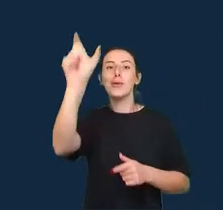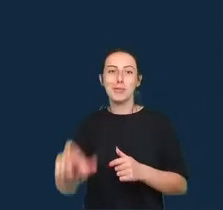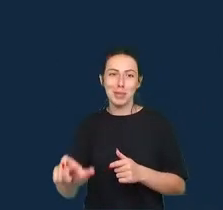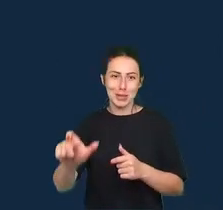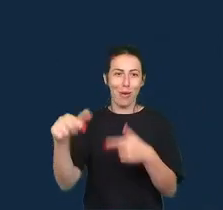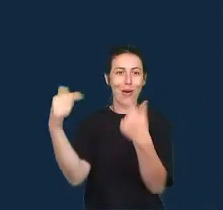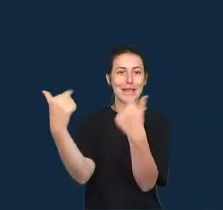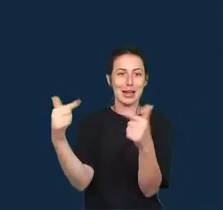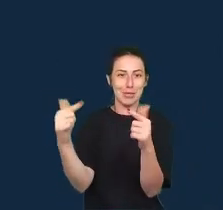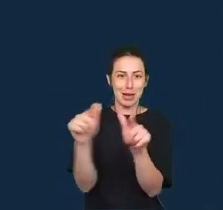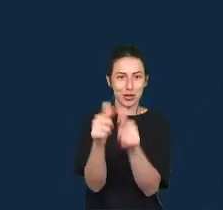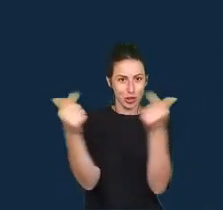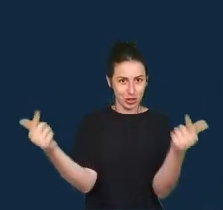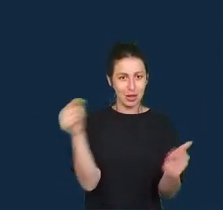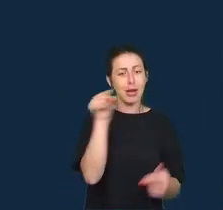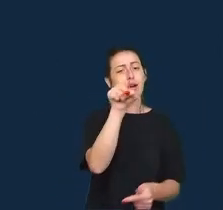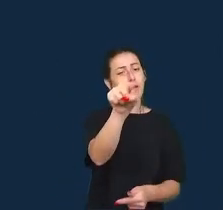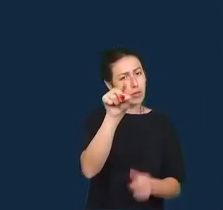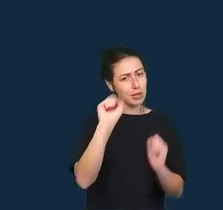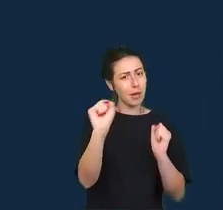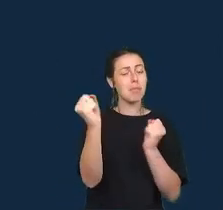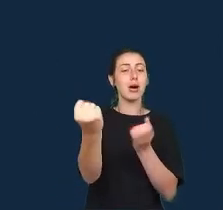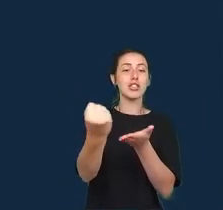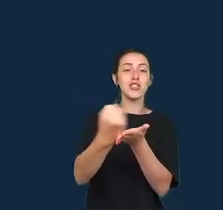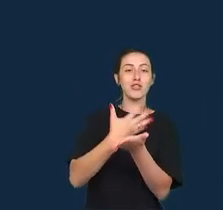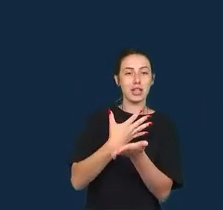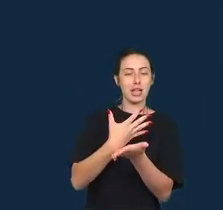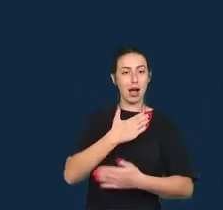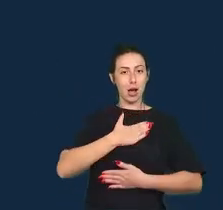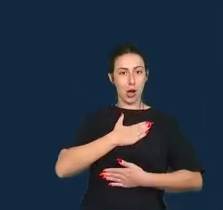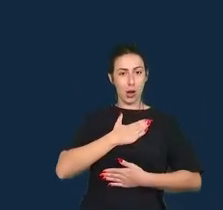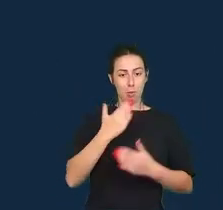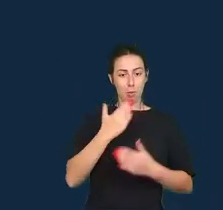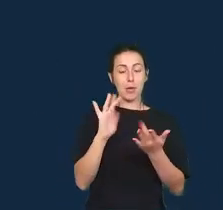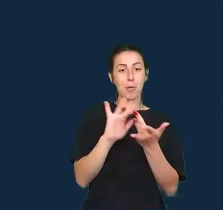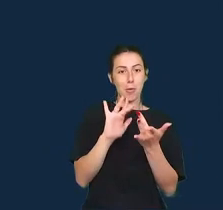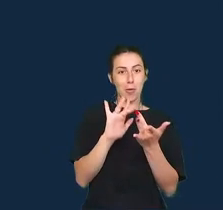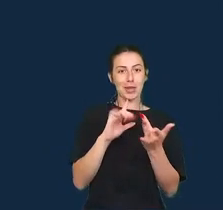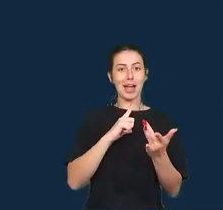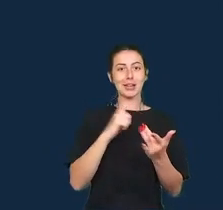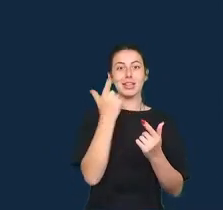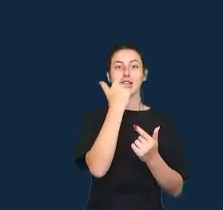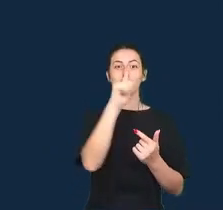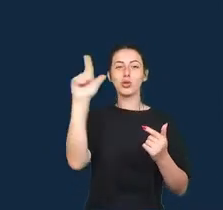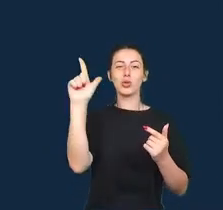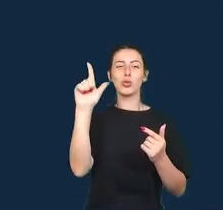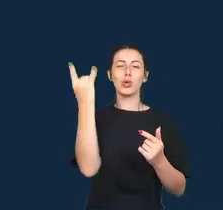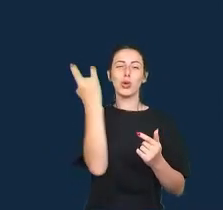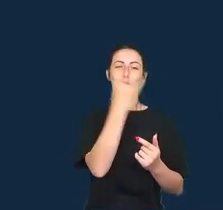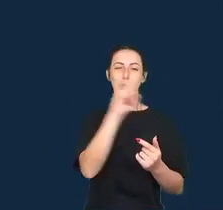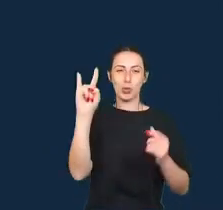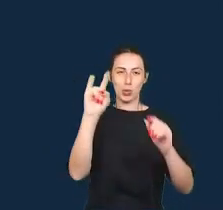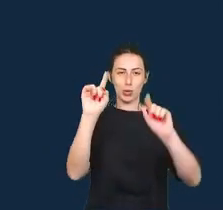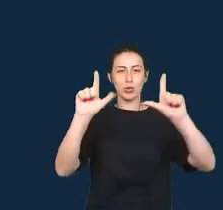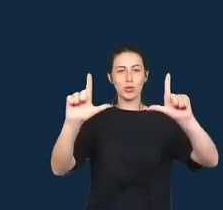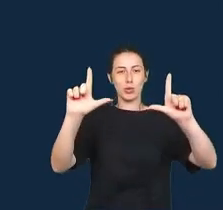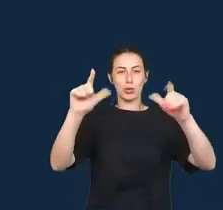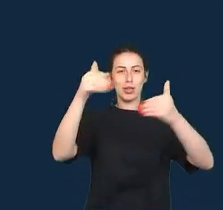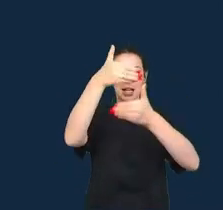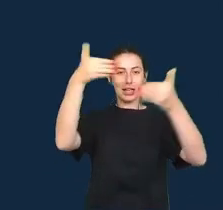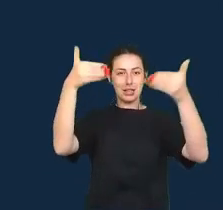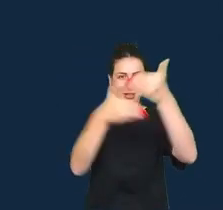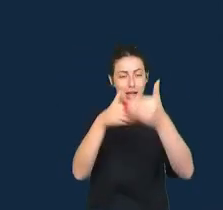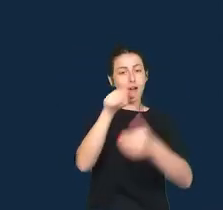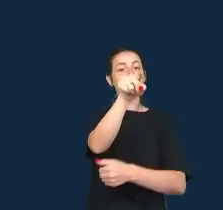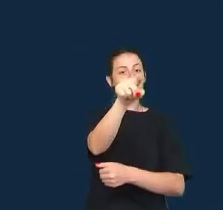Então, por favor, meu contato estará no último slide e vocês podem entrar em contato. E, em relação a criar histórias